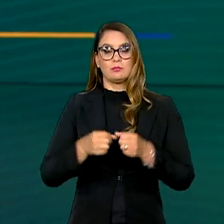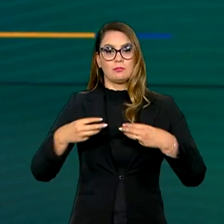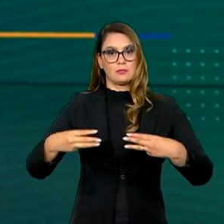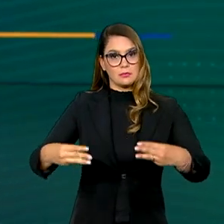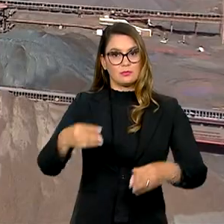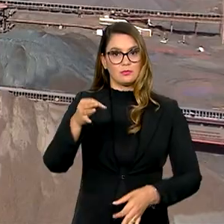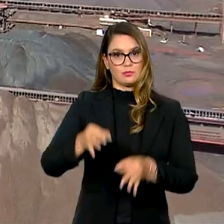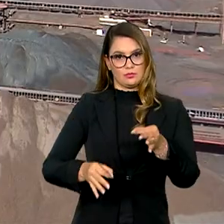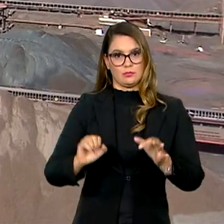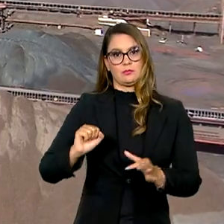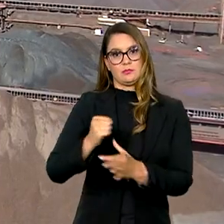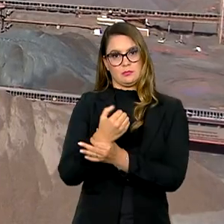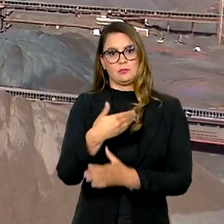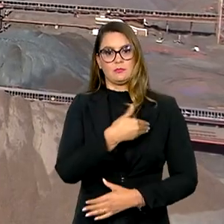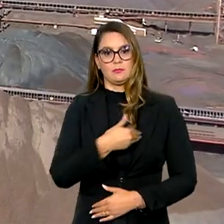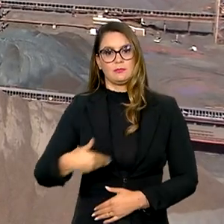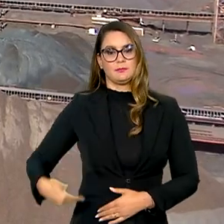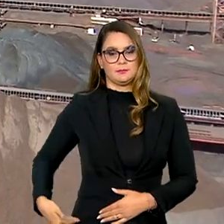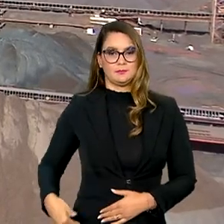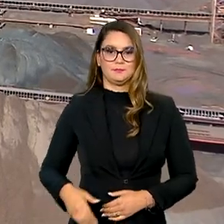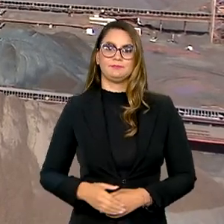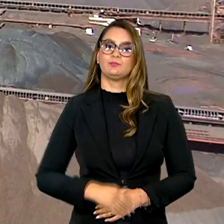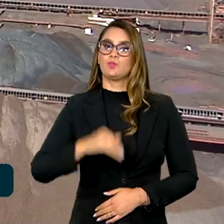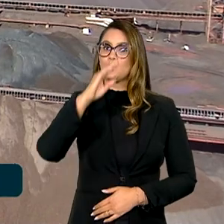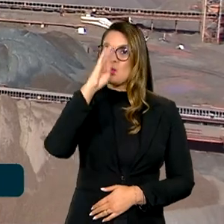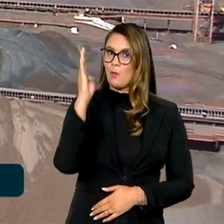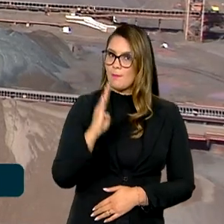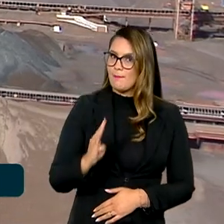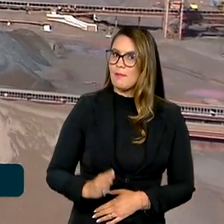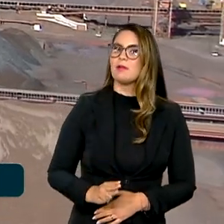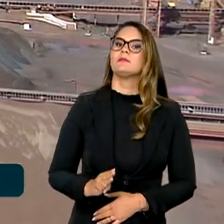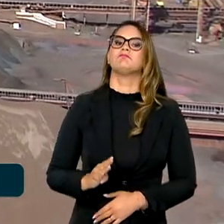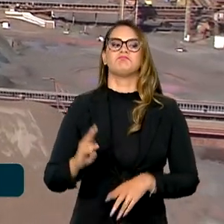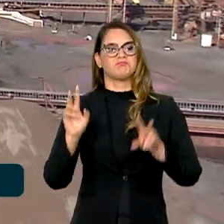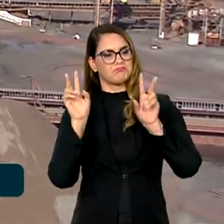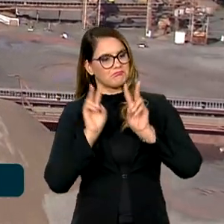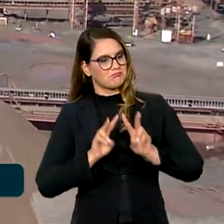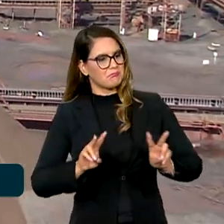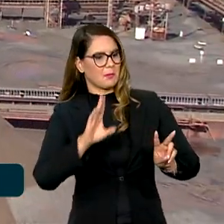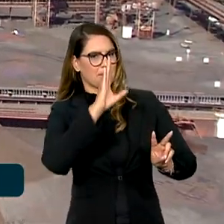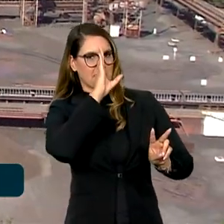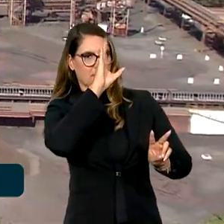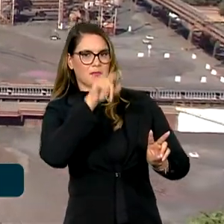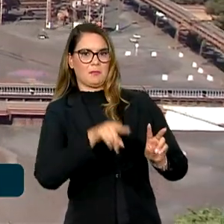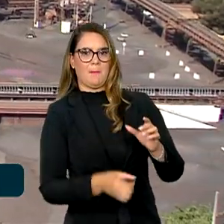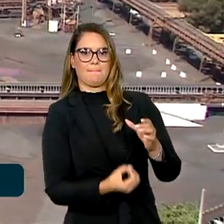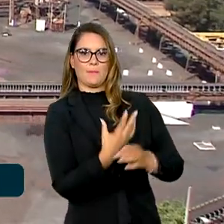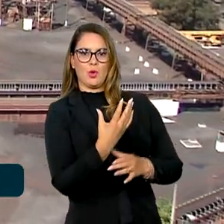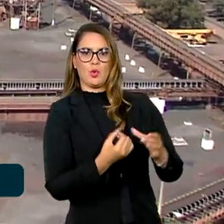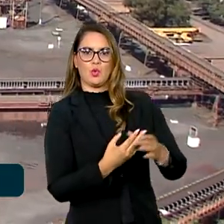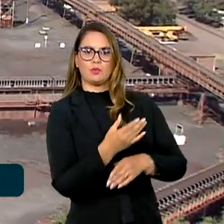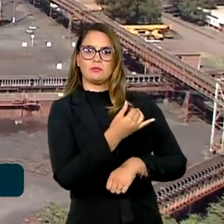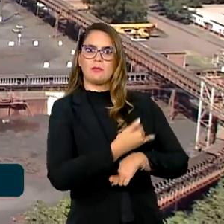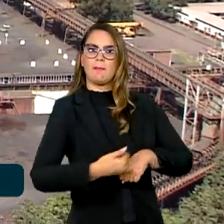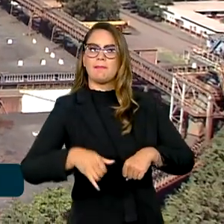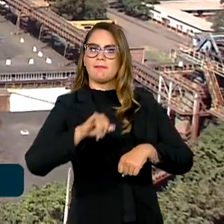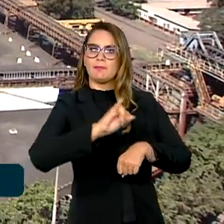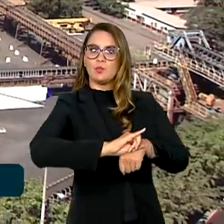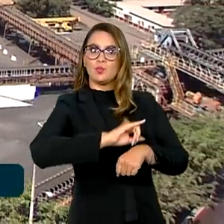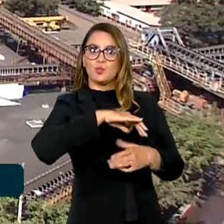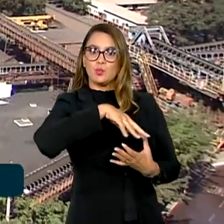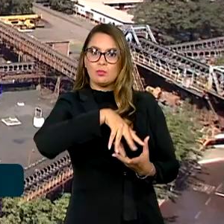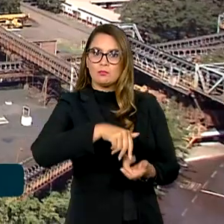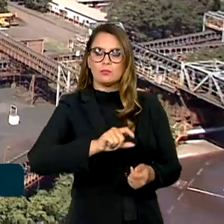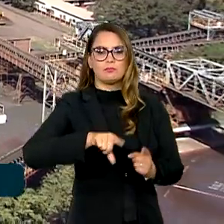Pública. O Brasil é reconhecido como um dos principais produtores de minérios do mundo. Tem